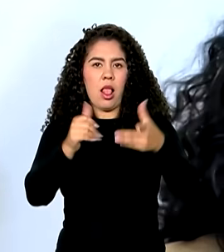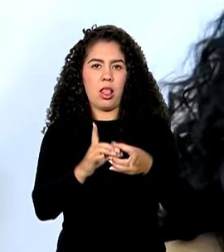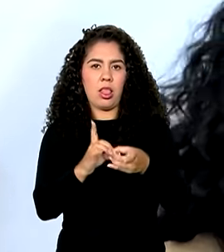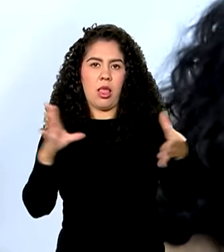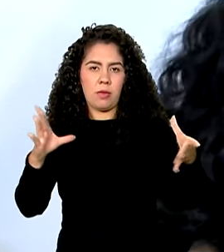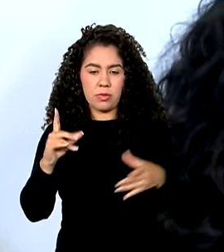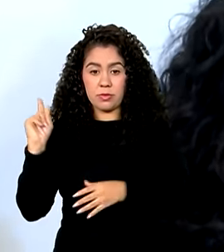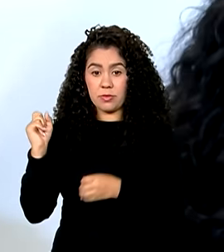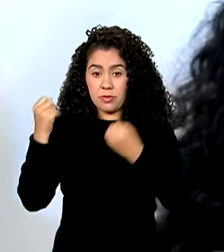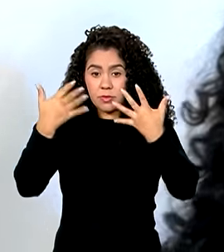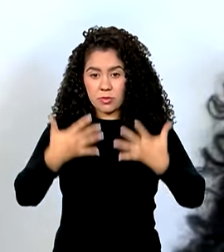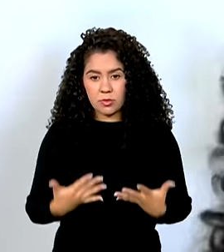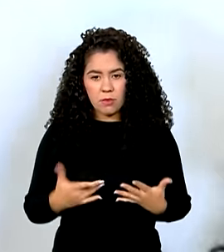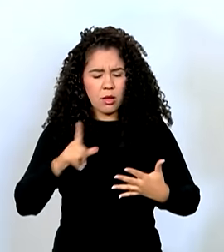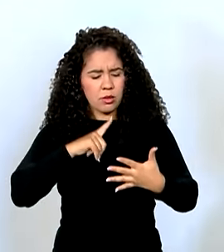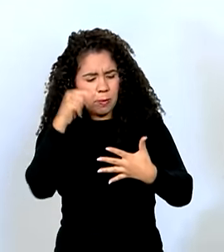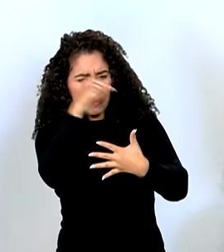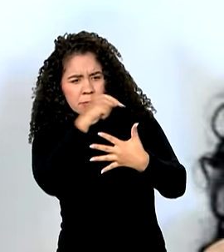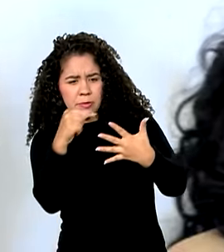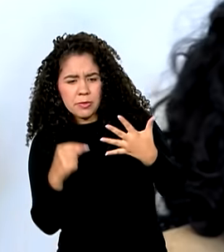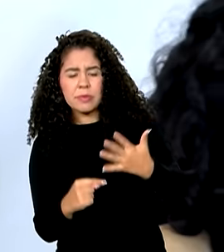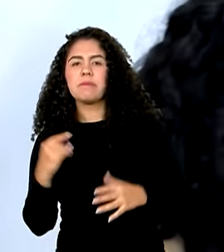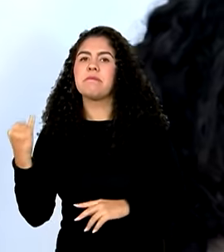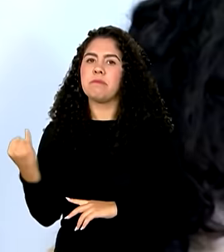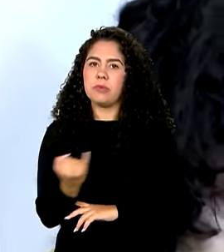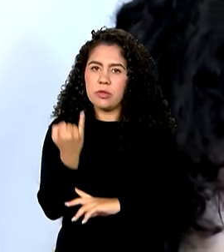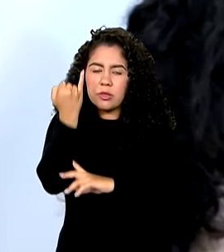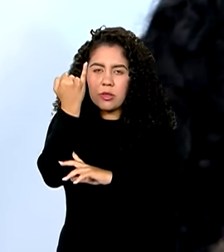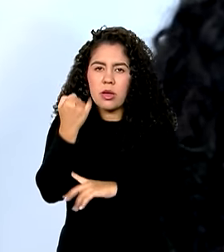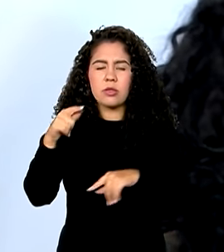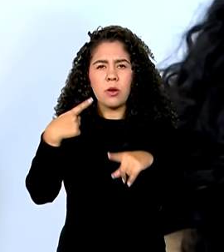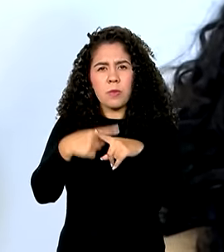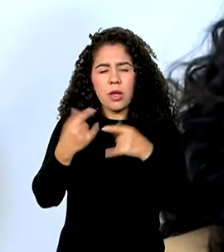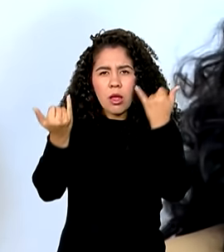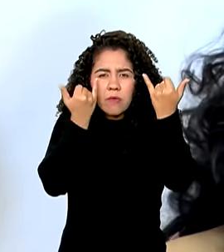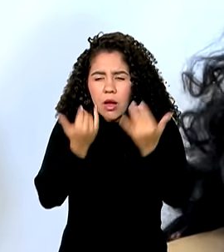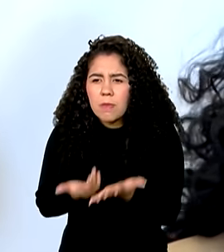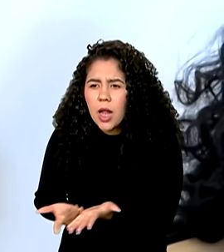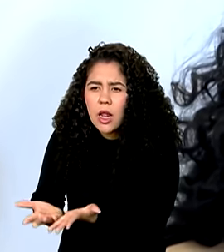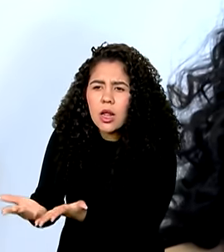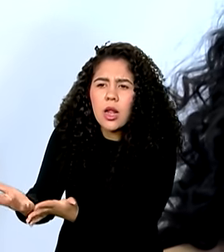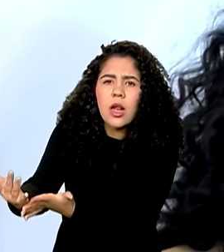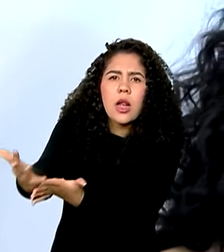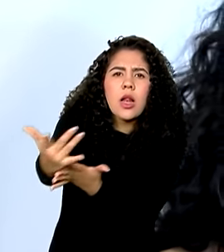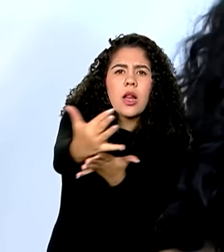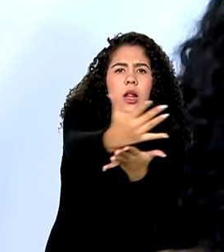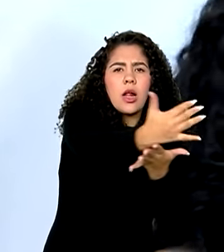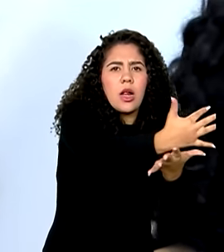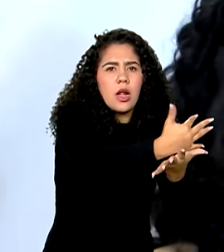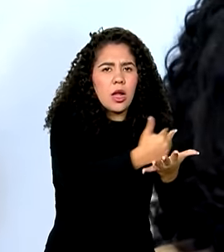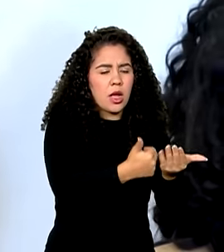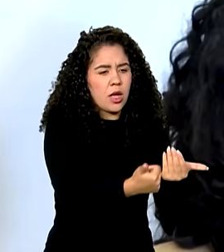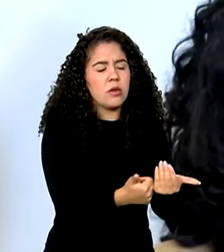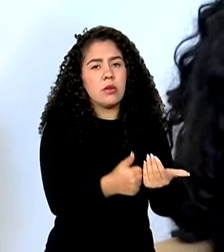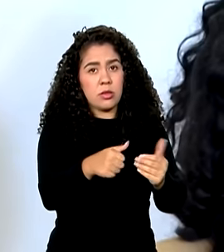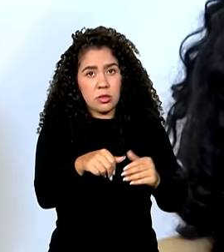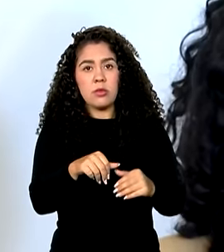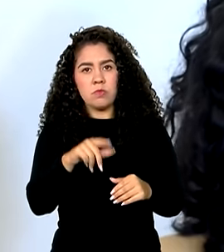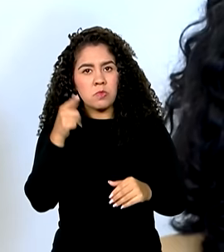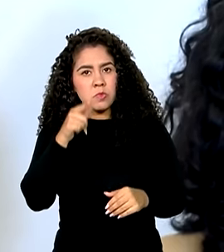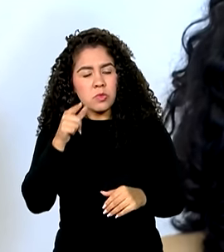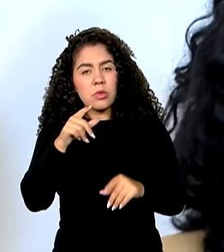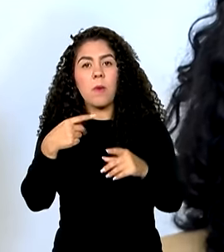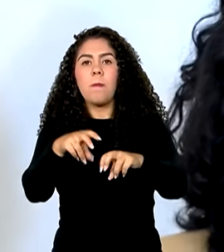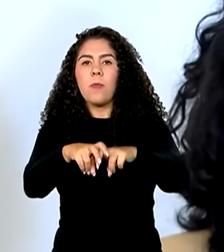muito importante, porque é uma visão e um diagnóstico a partir da sociedade civil do nosso país